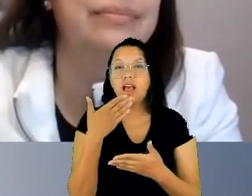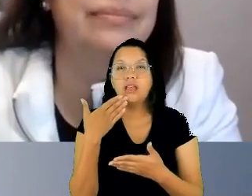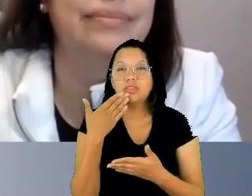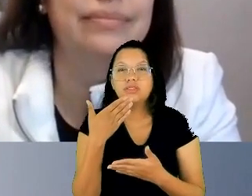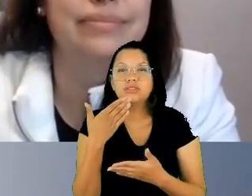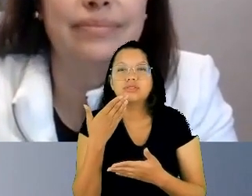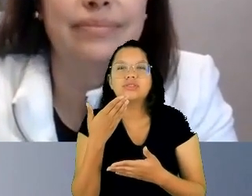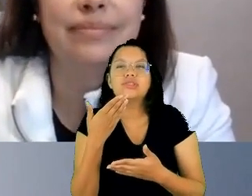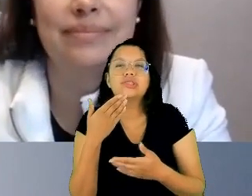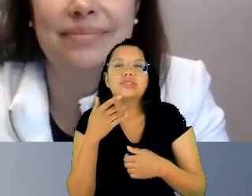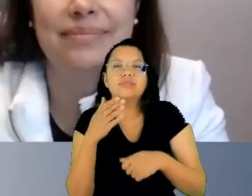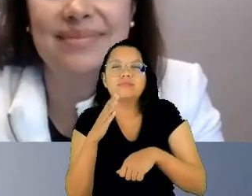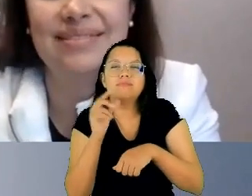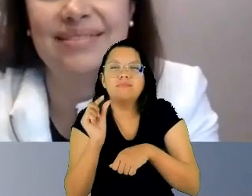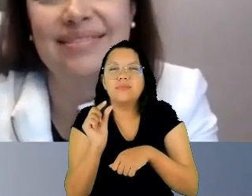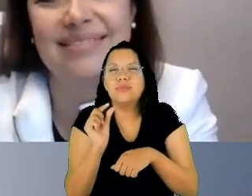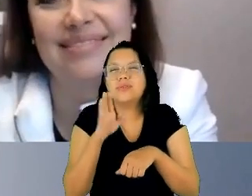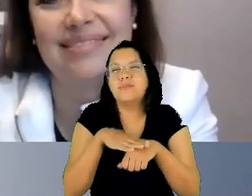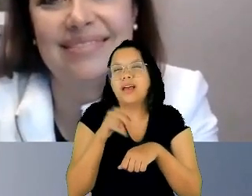Mas eu vou